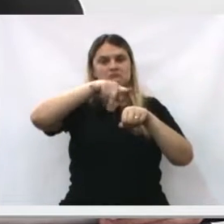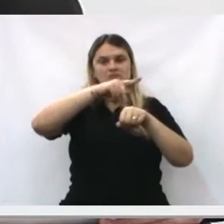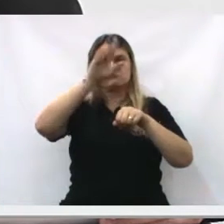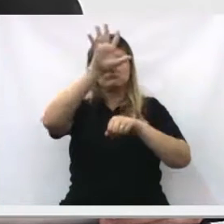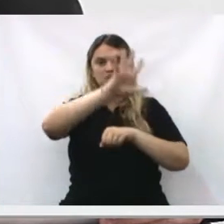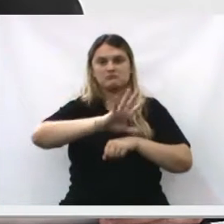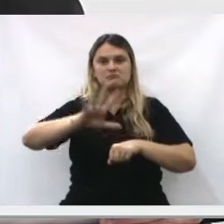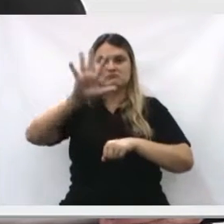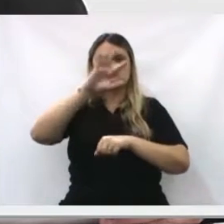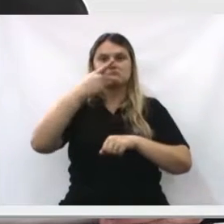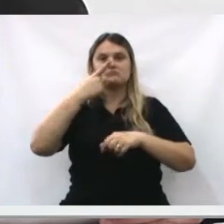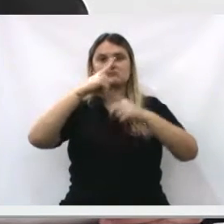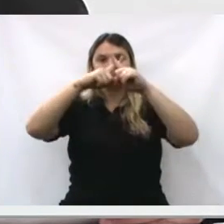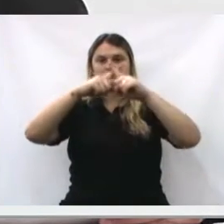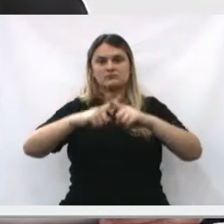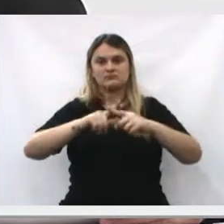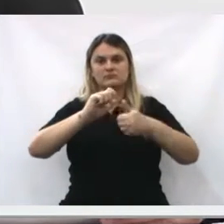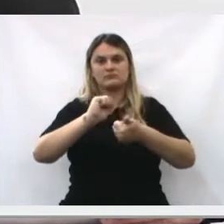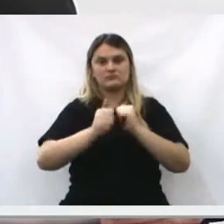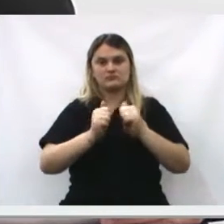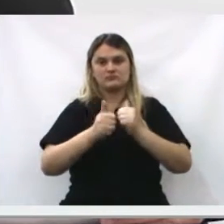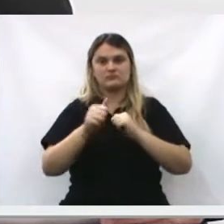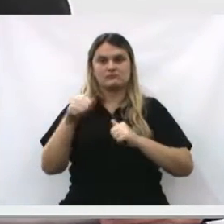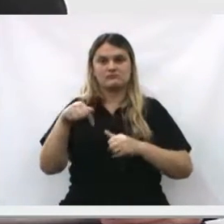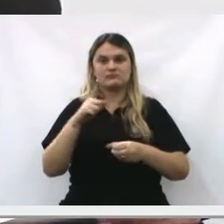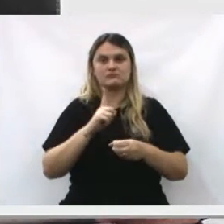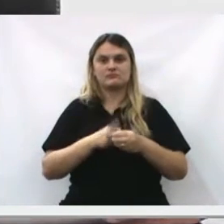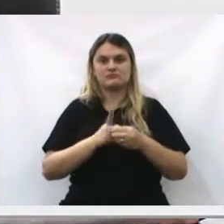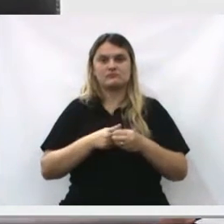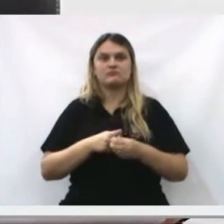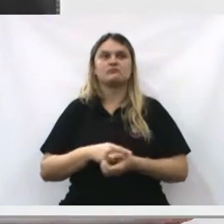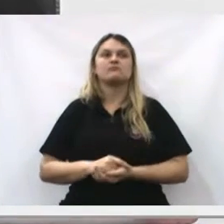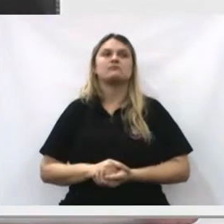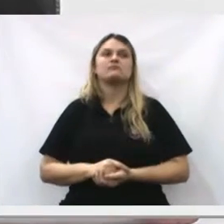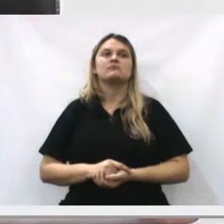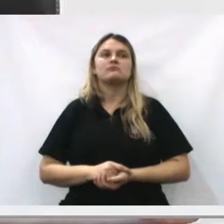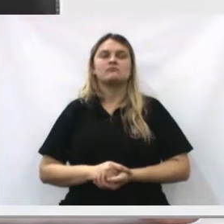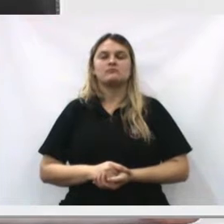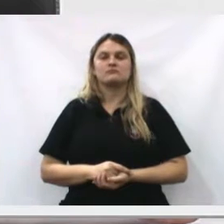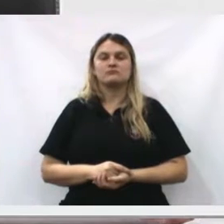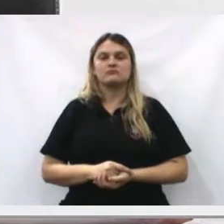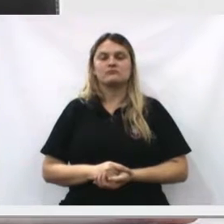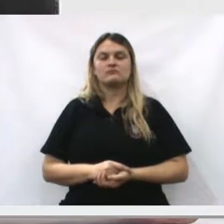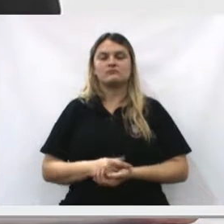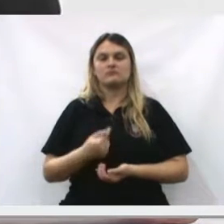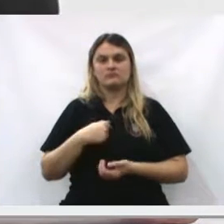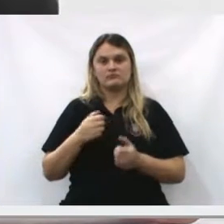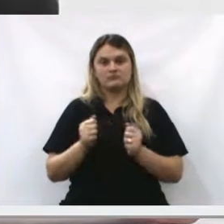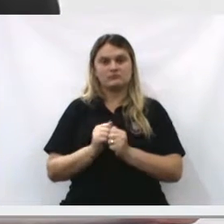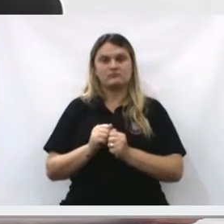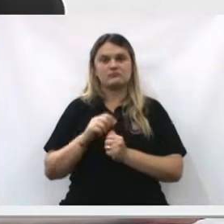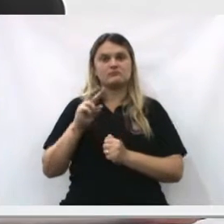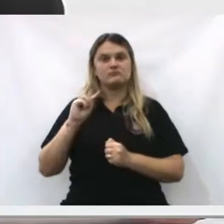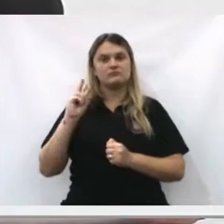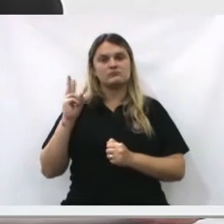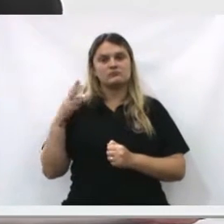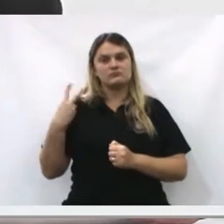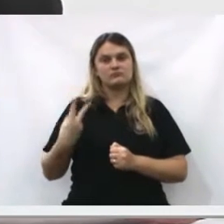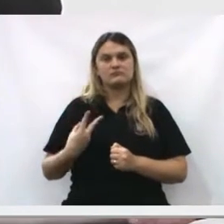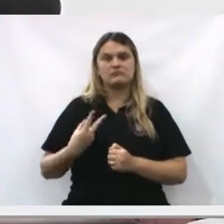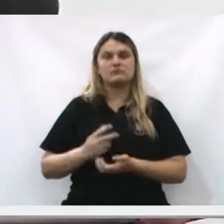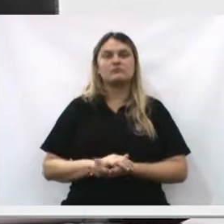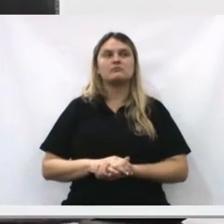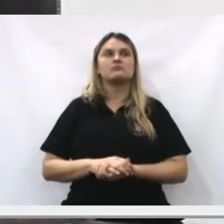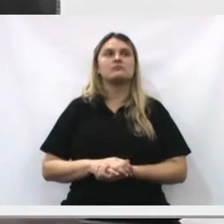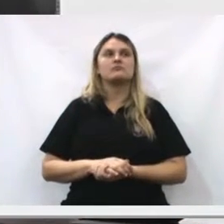nacional, a respeito deste evento que vai movimentar nossa cidade. Estivemos lá, hoje, com os vereadores,